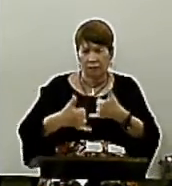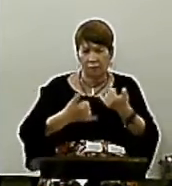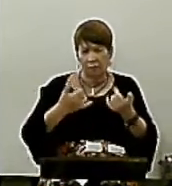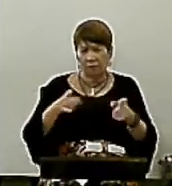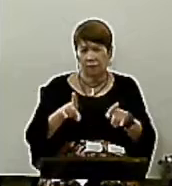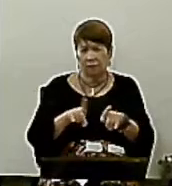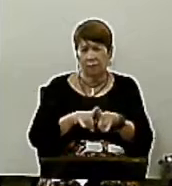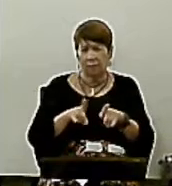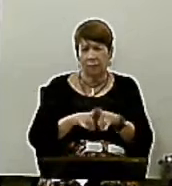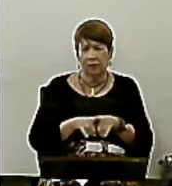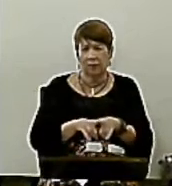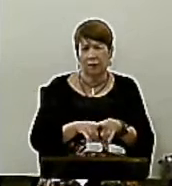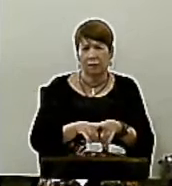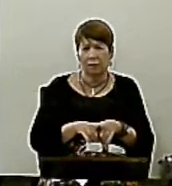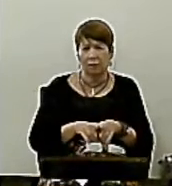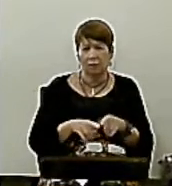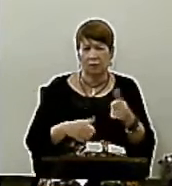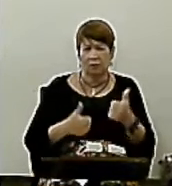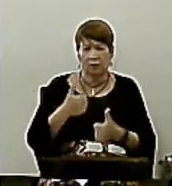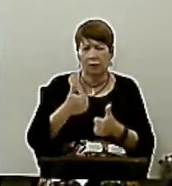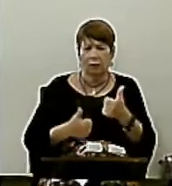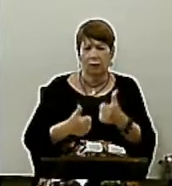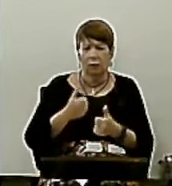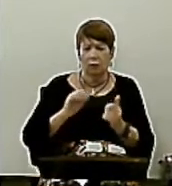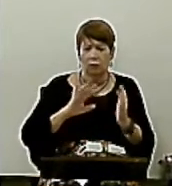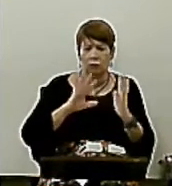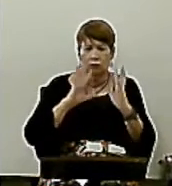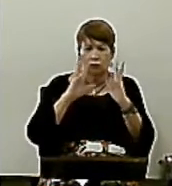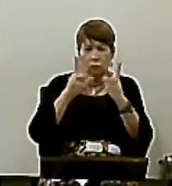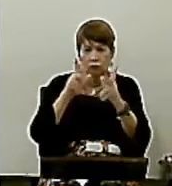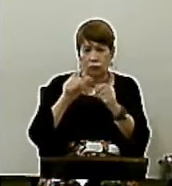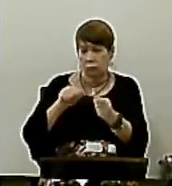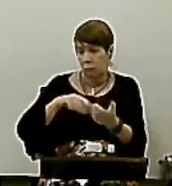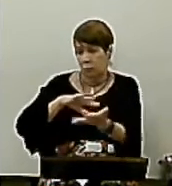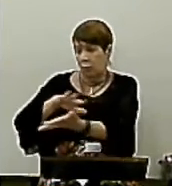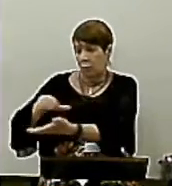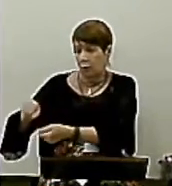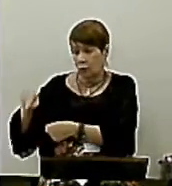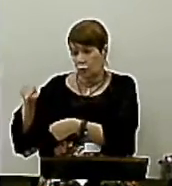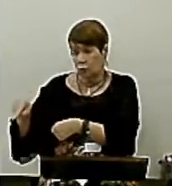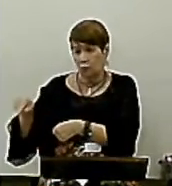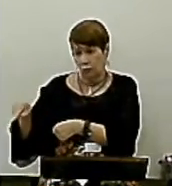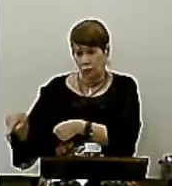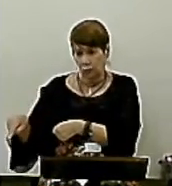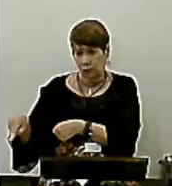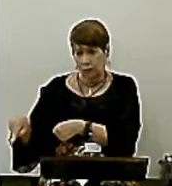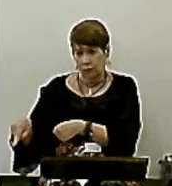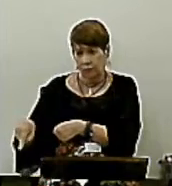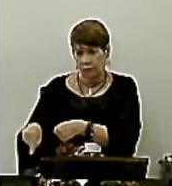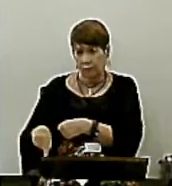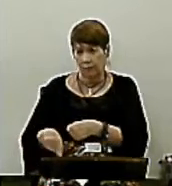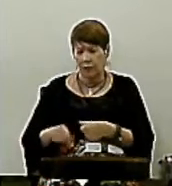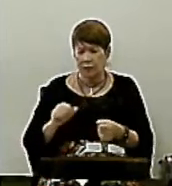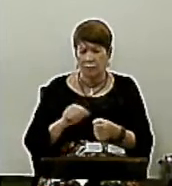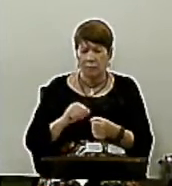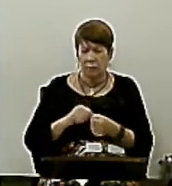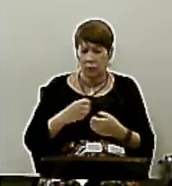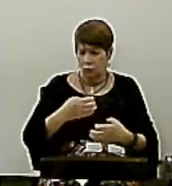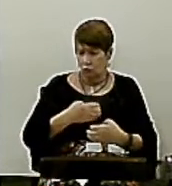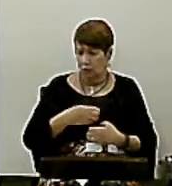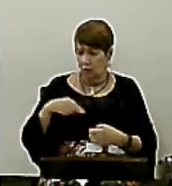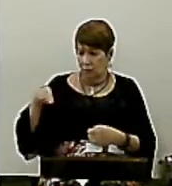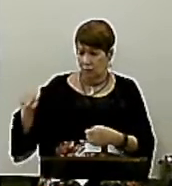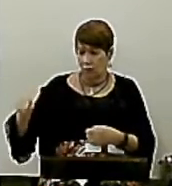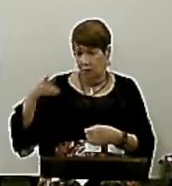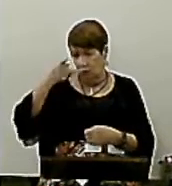Os esportes Lá de fora Tudo Lá de fora E como Elas E feitas Nós queremos Trazer